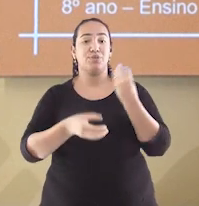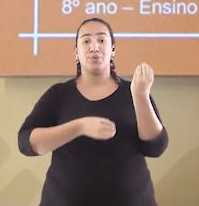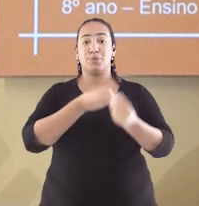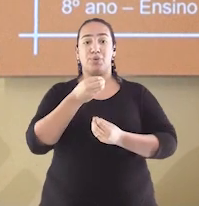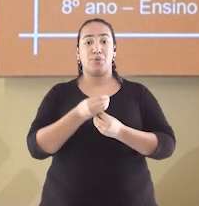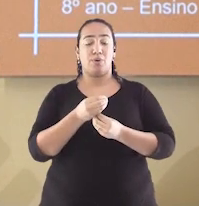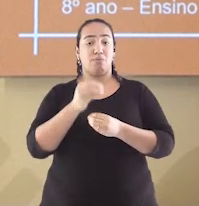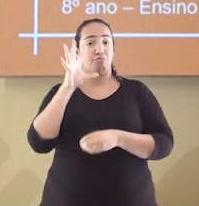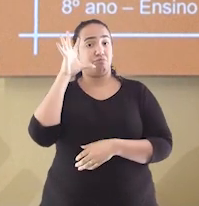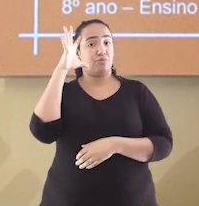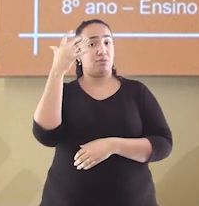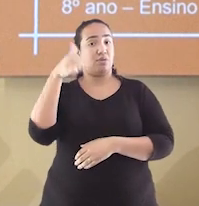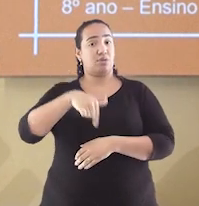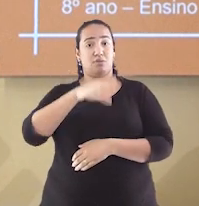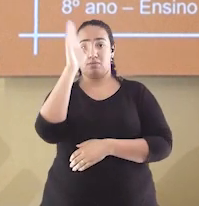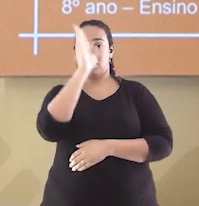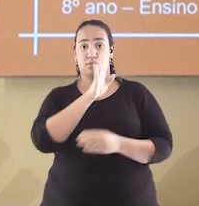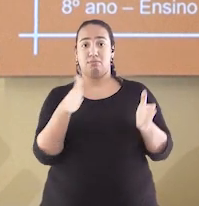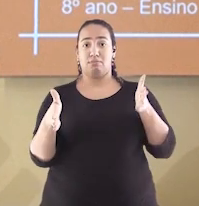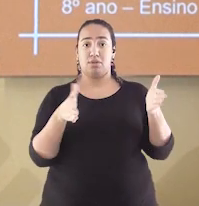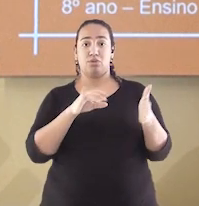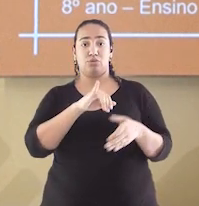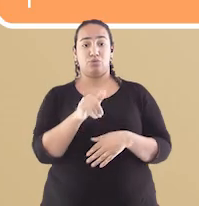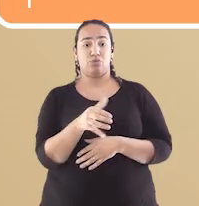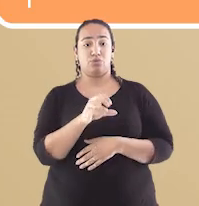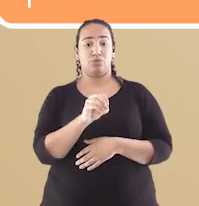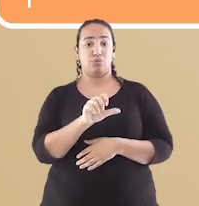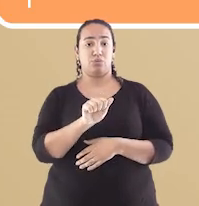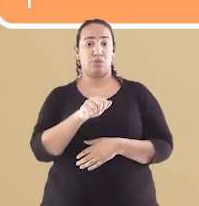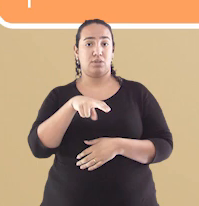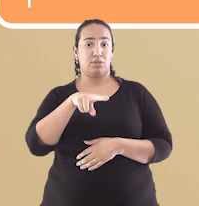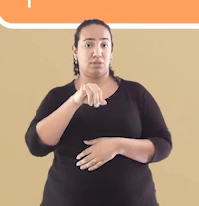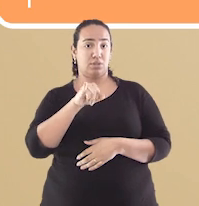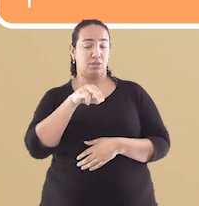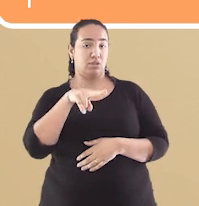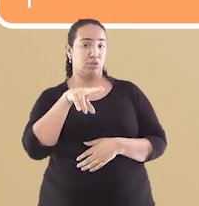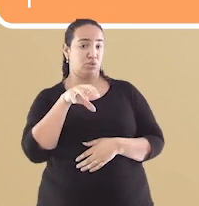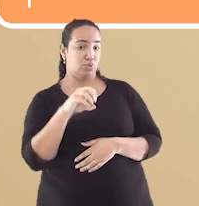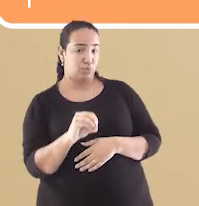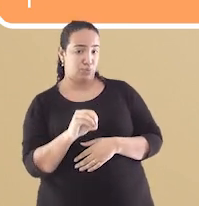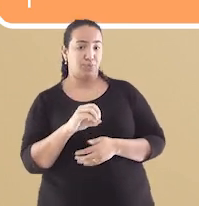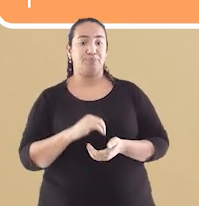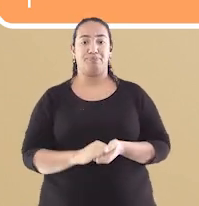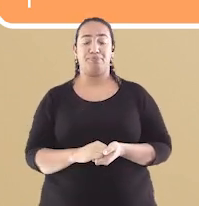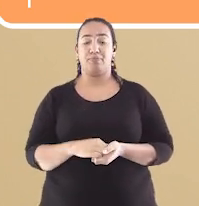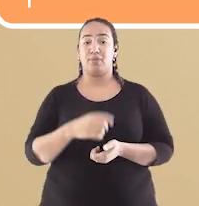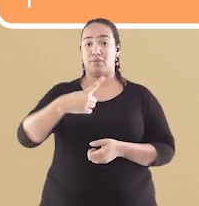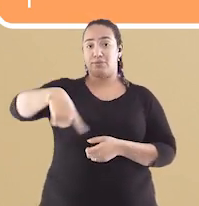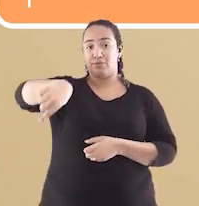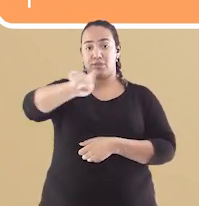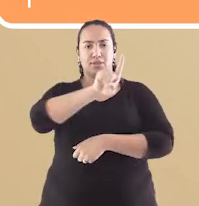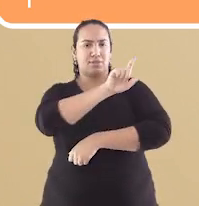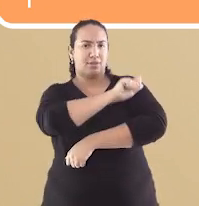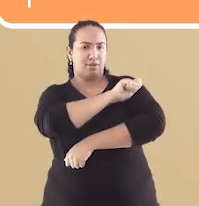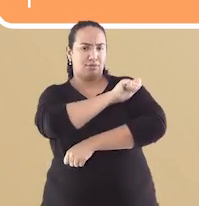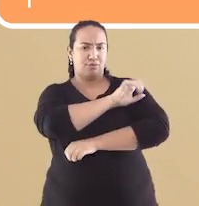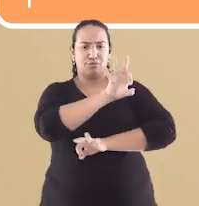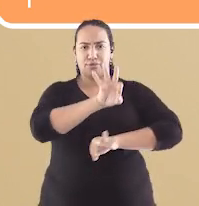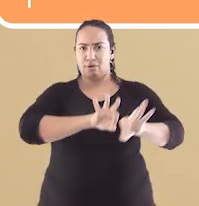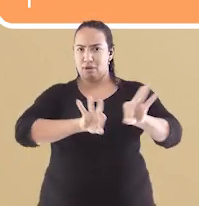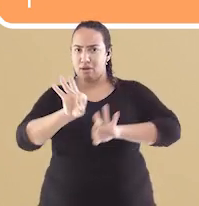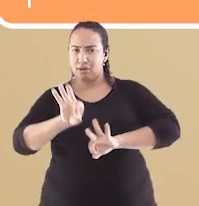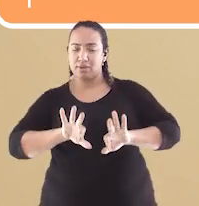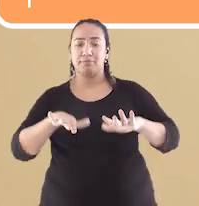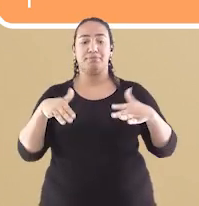realizações feitas no Brasil durante o período joanino. Para que vocês estudantes e professores da rede possam se organizar,